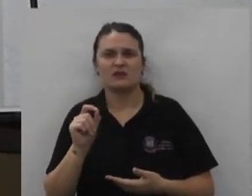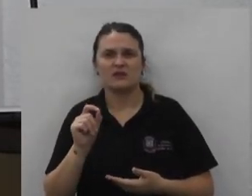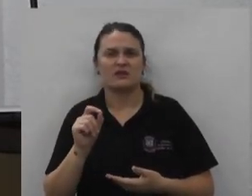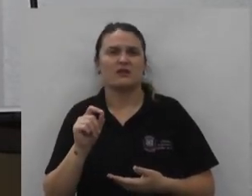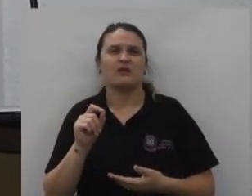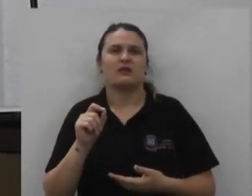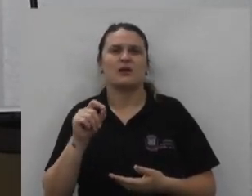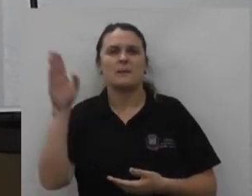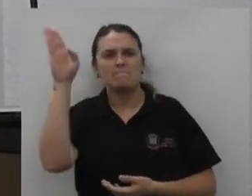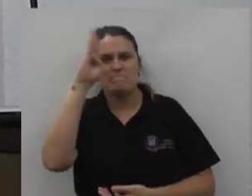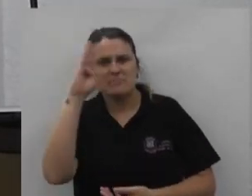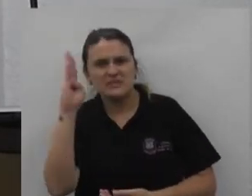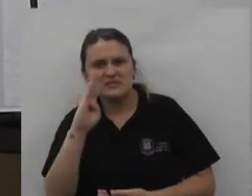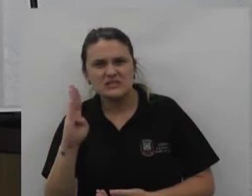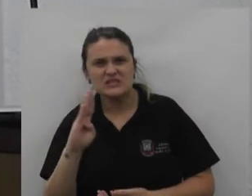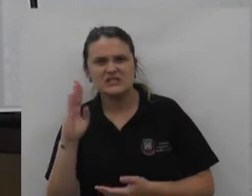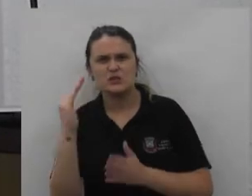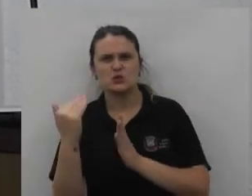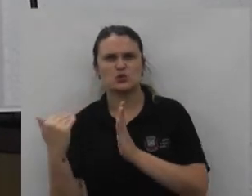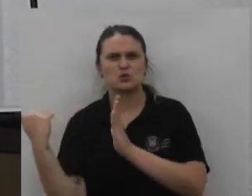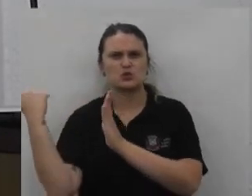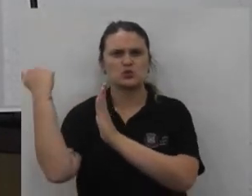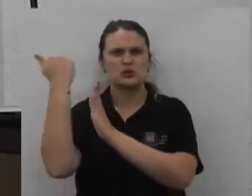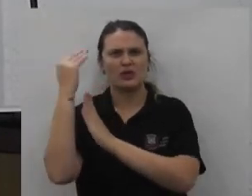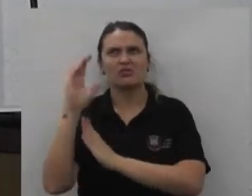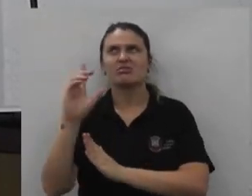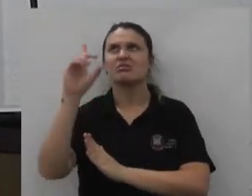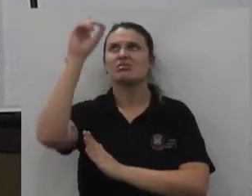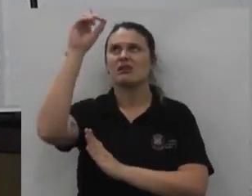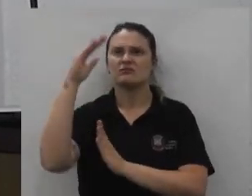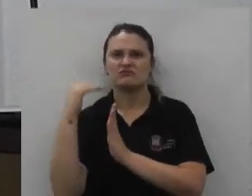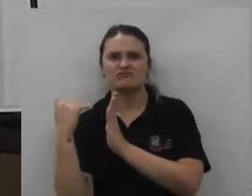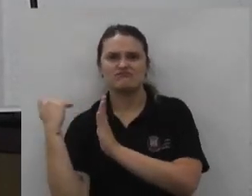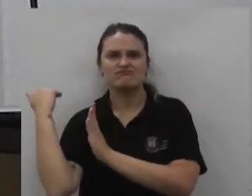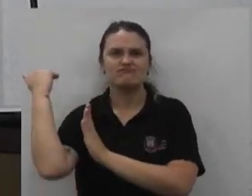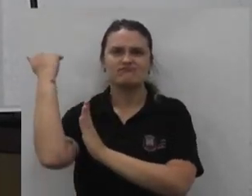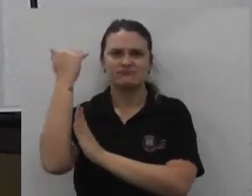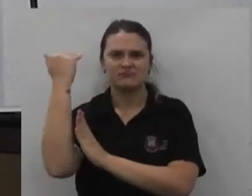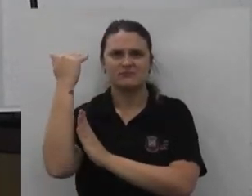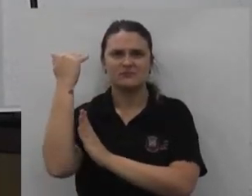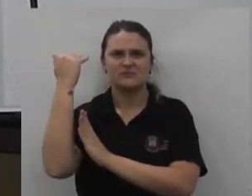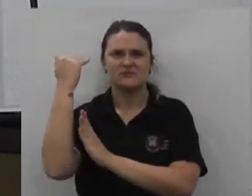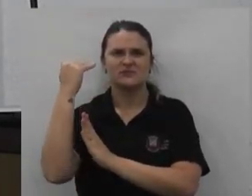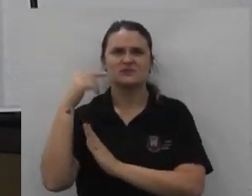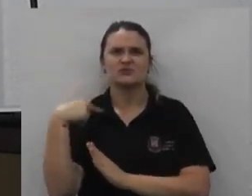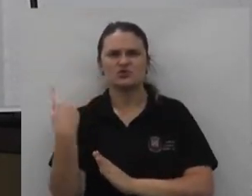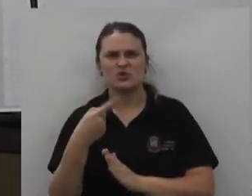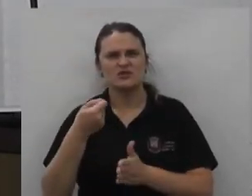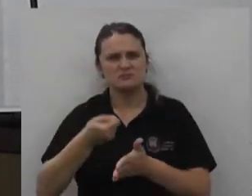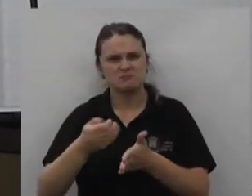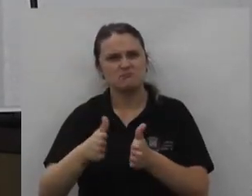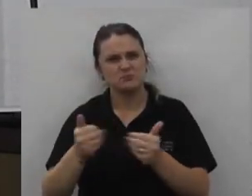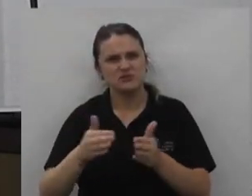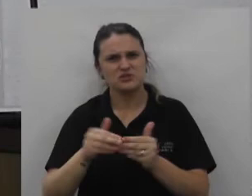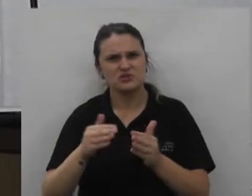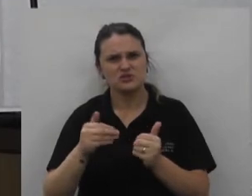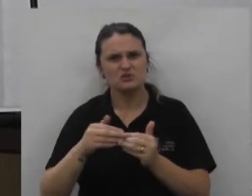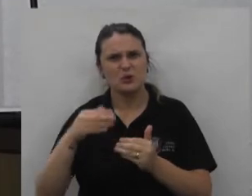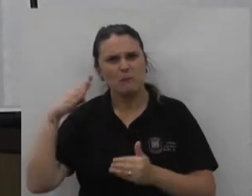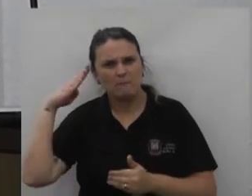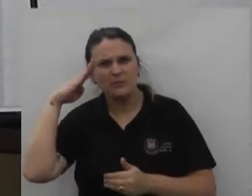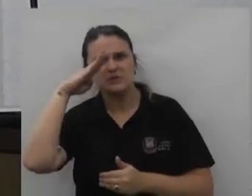é Brasil acima de tudo e Deus acima de todos e foi clamado isso pelo